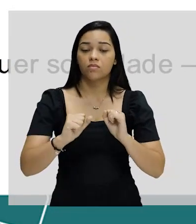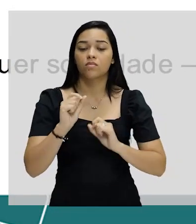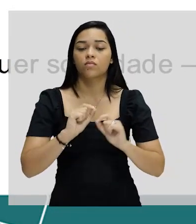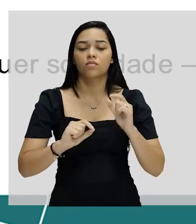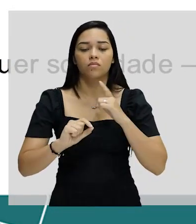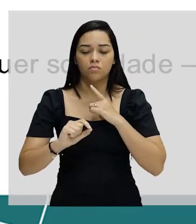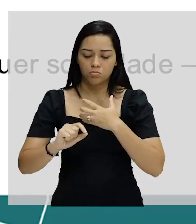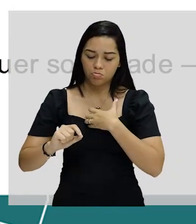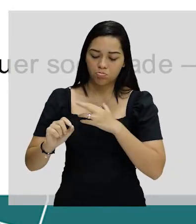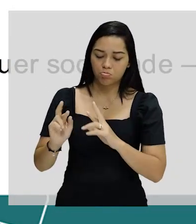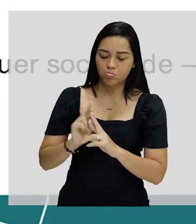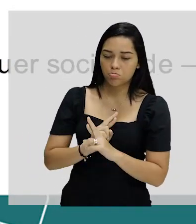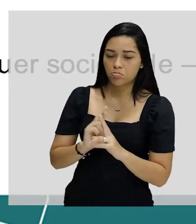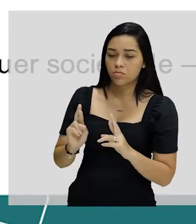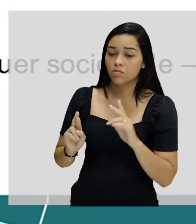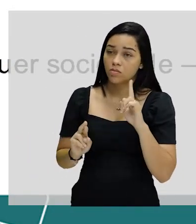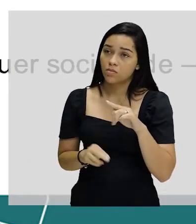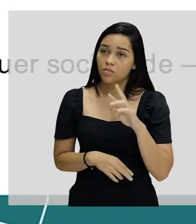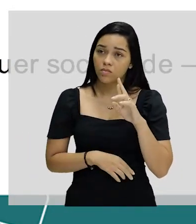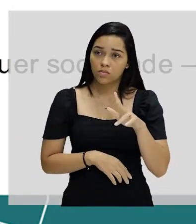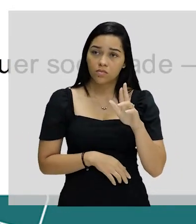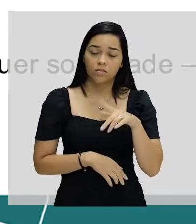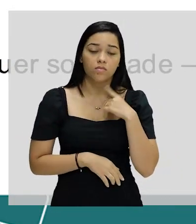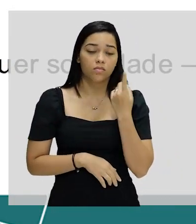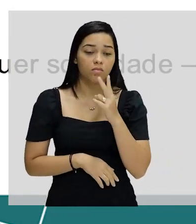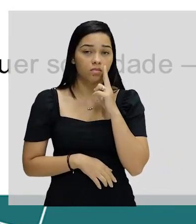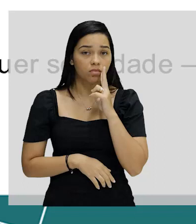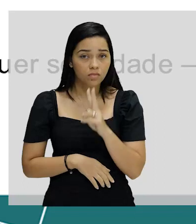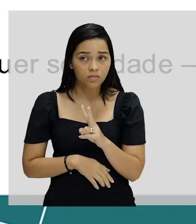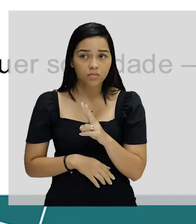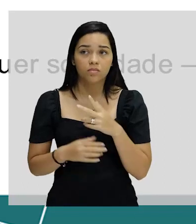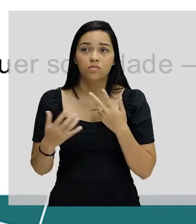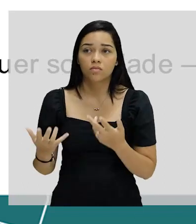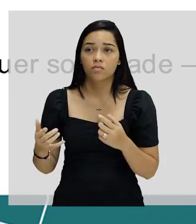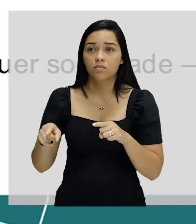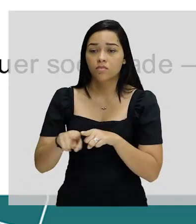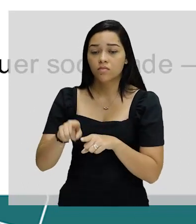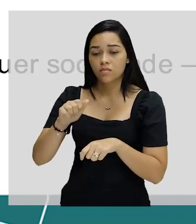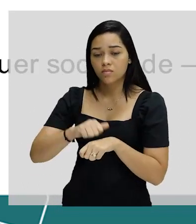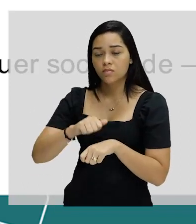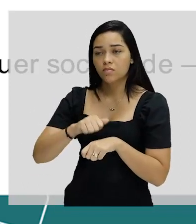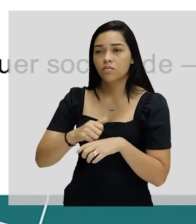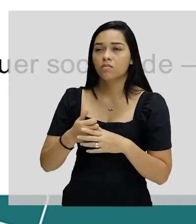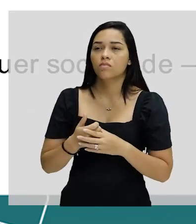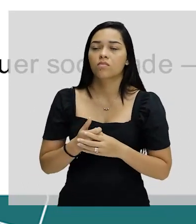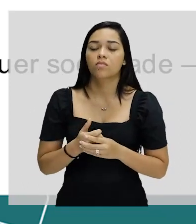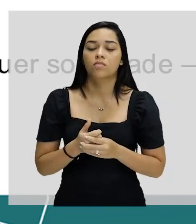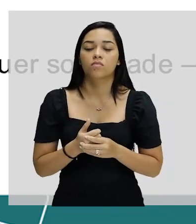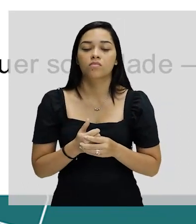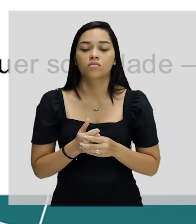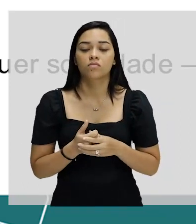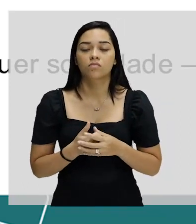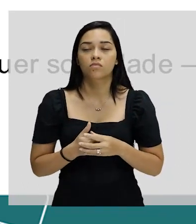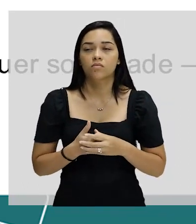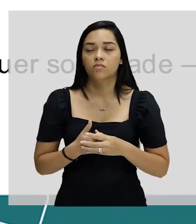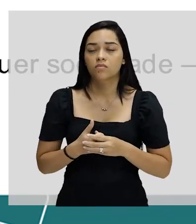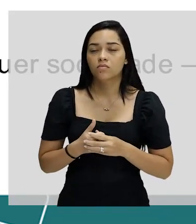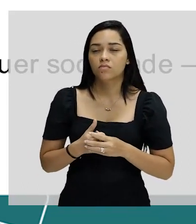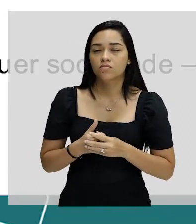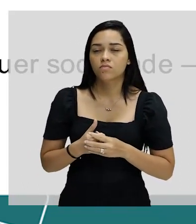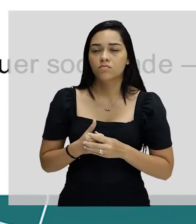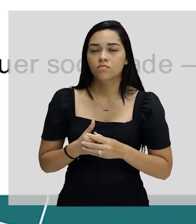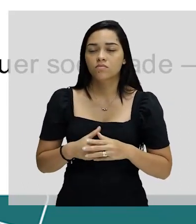por um sentido relativo, que é diferente daquela que a gente viu ainda há pouco, que é a pobreza absoluta. Nesse sentido relativo,